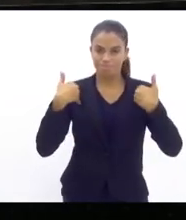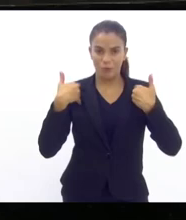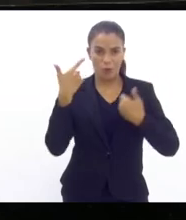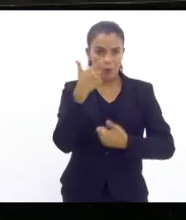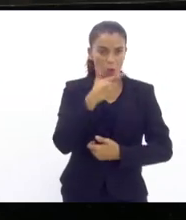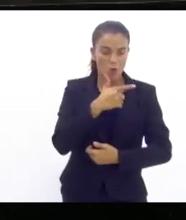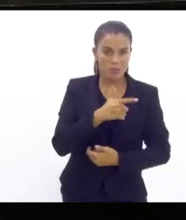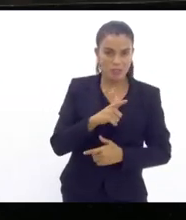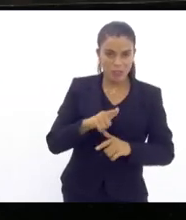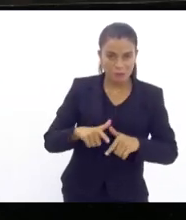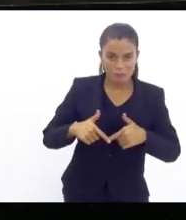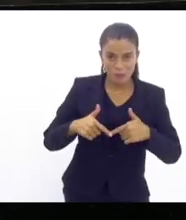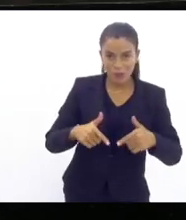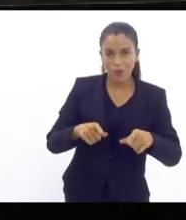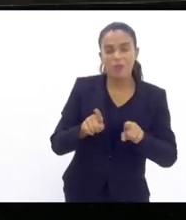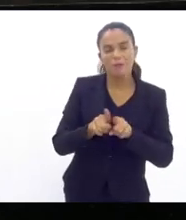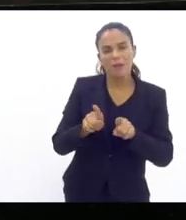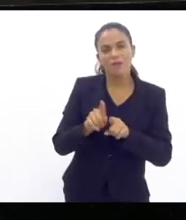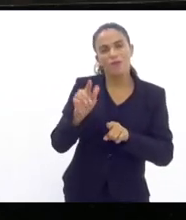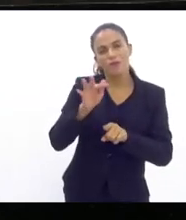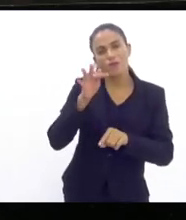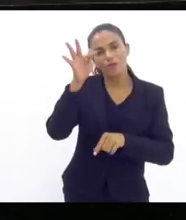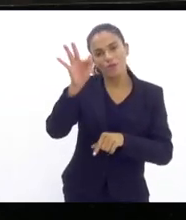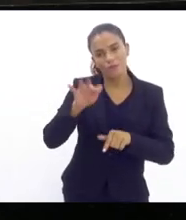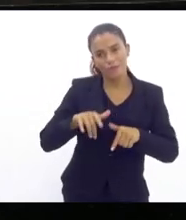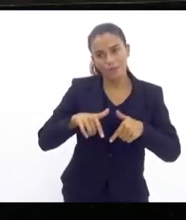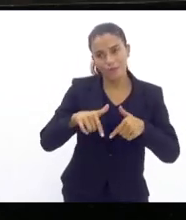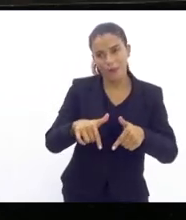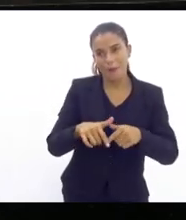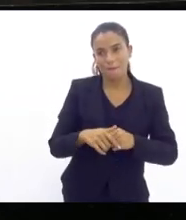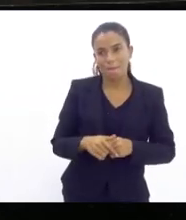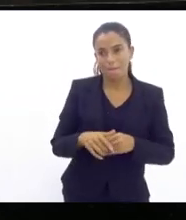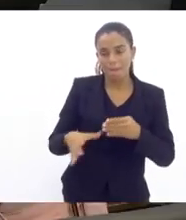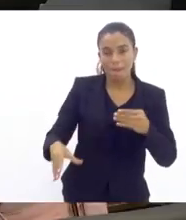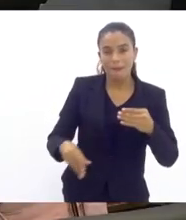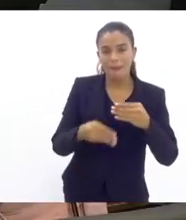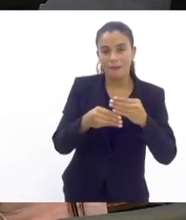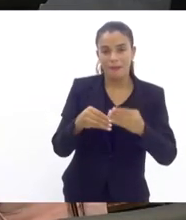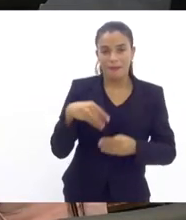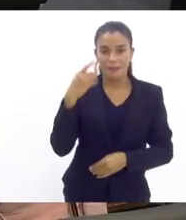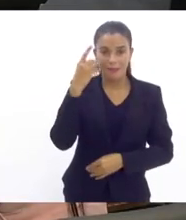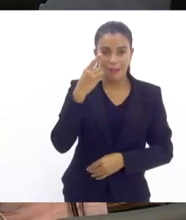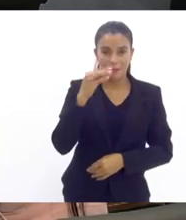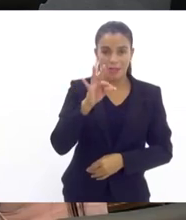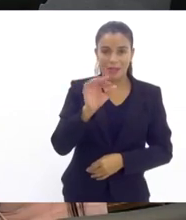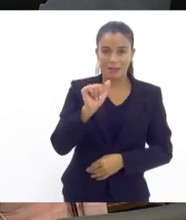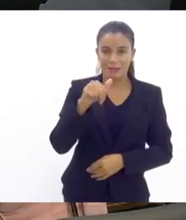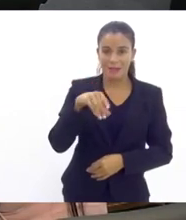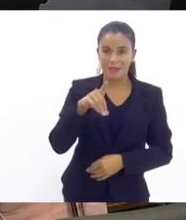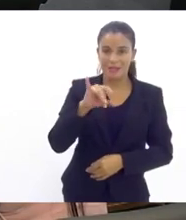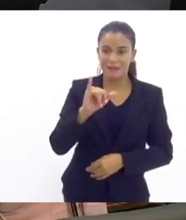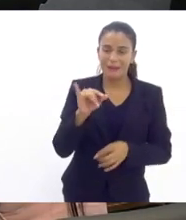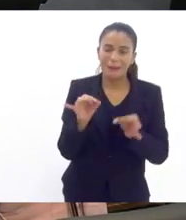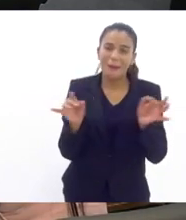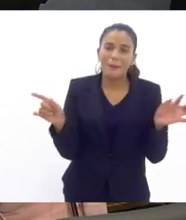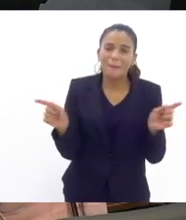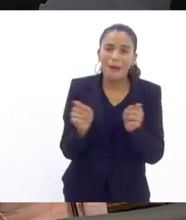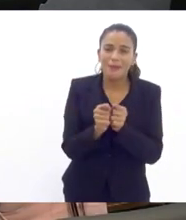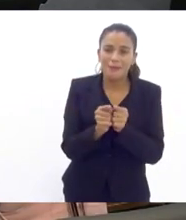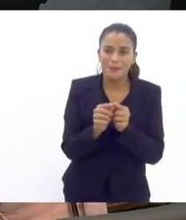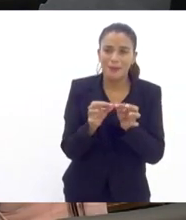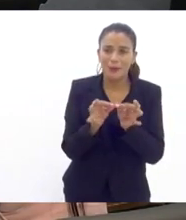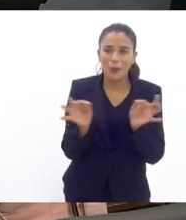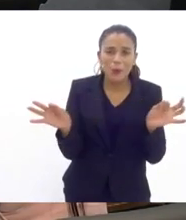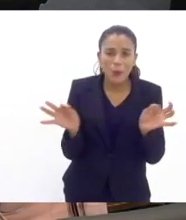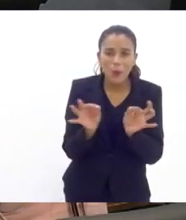com certeza há de ser feito eu vou conceder uma parte aqui ao deputado Tandes uma parte muito curta deputada Marta Rocha